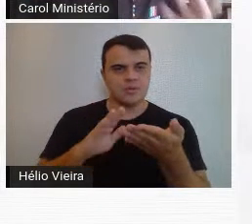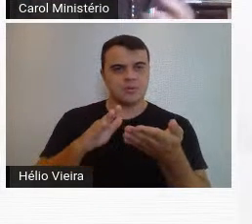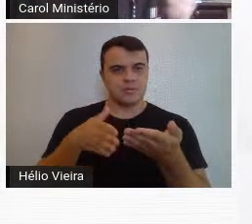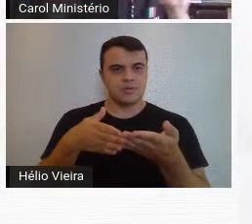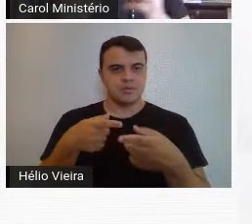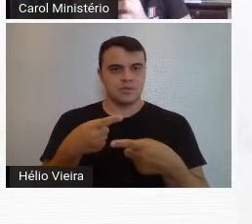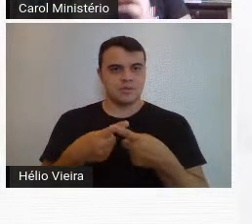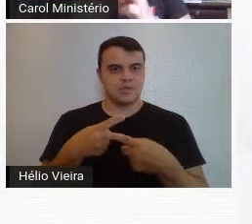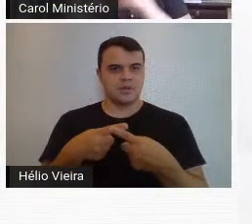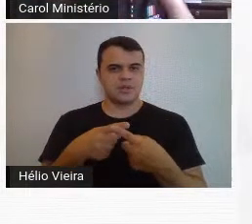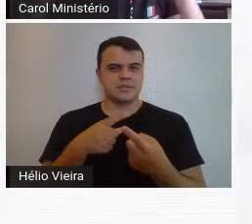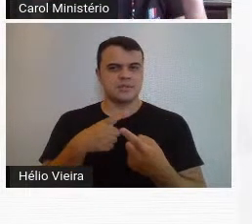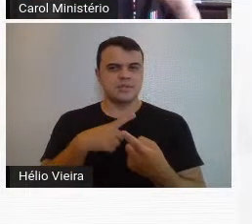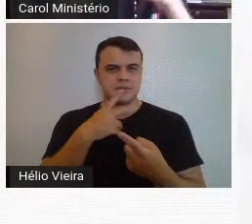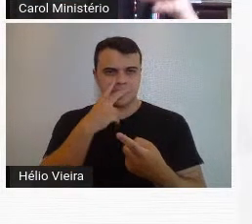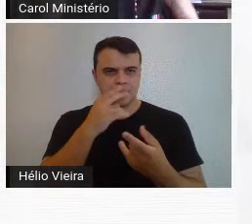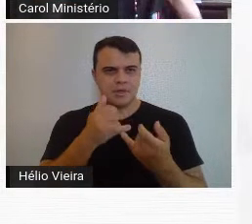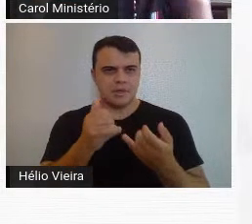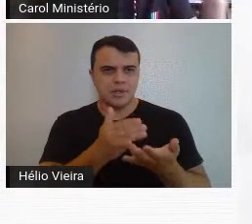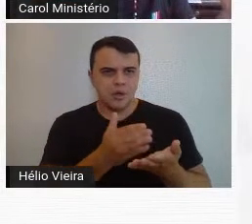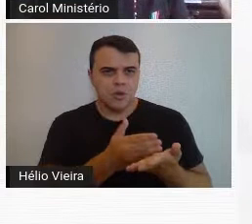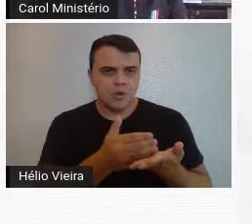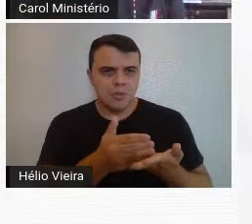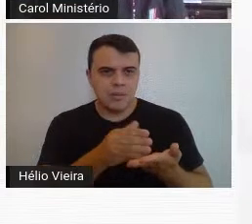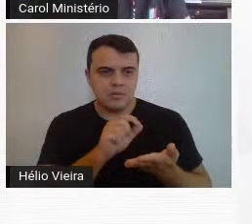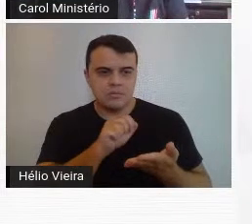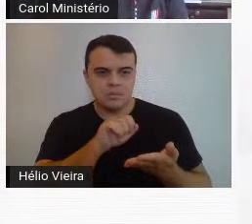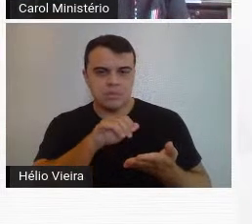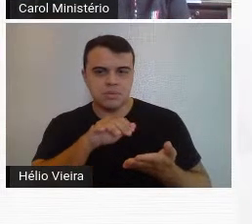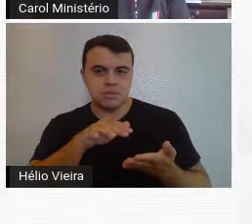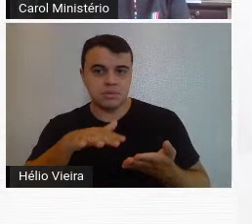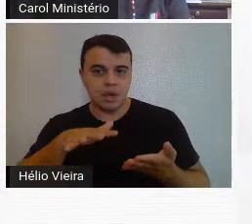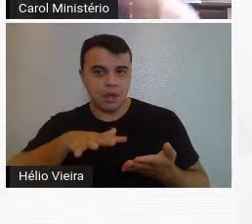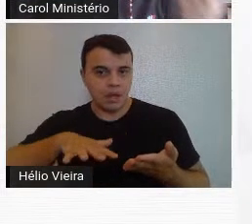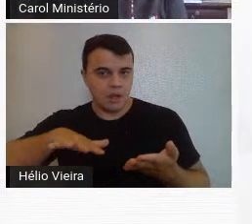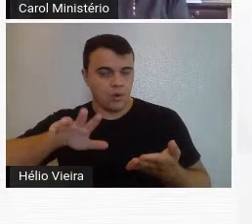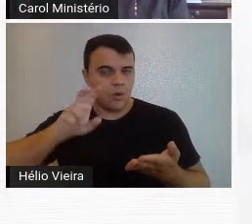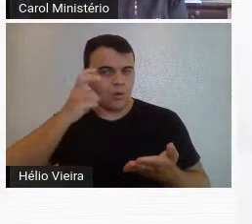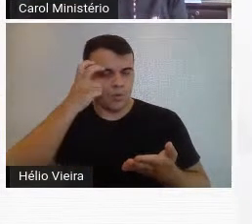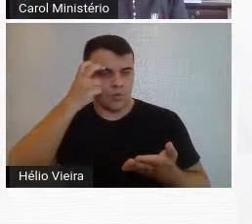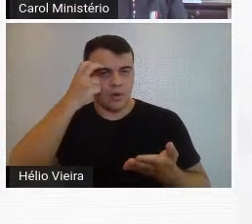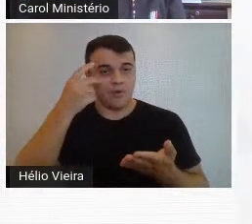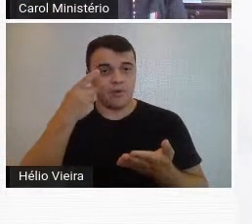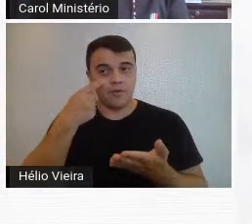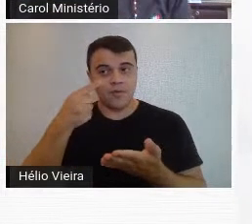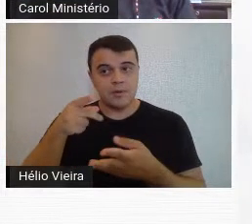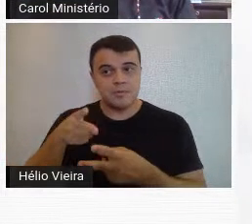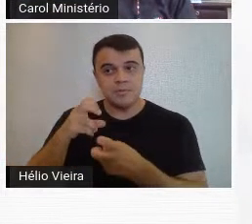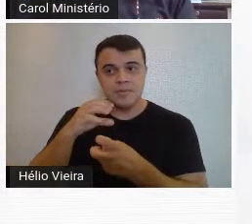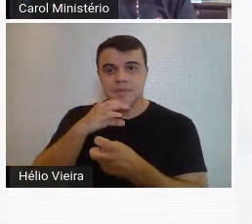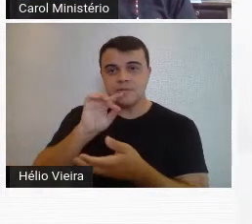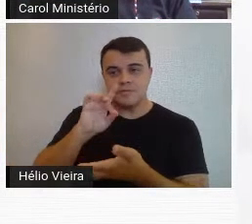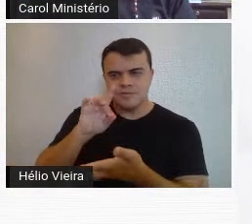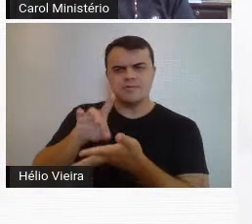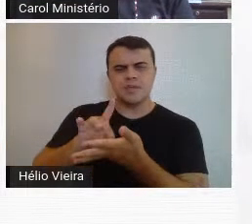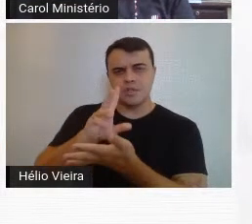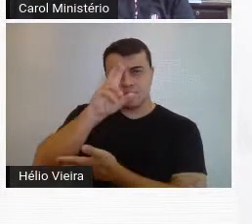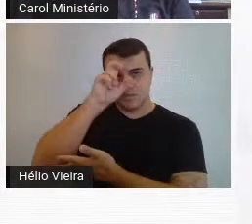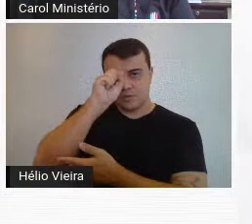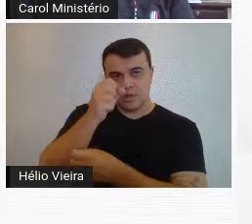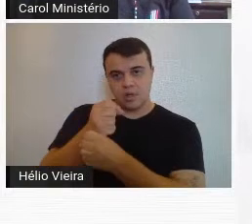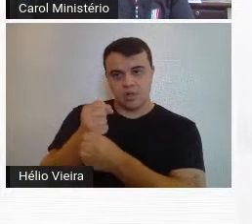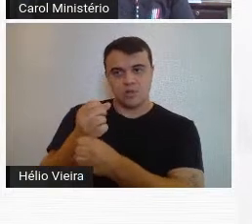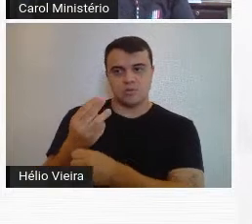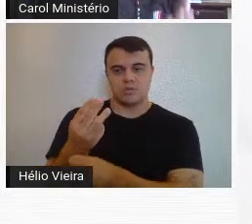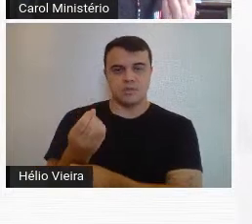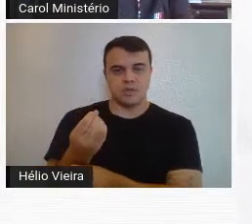o início dessa efervescência possivelmente cultural, que a gente só vai ver mesmo que toma força na década de 30.